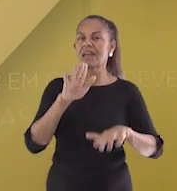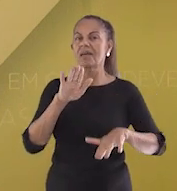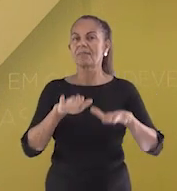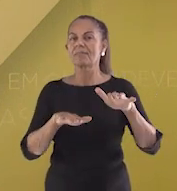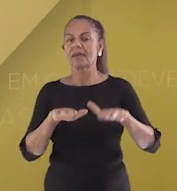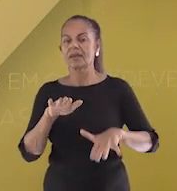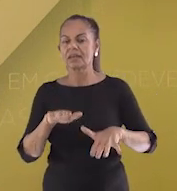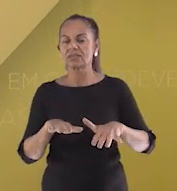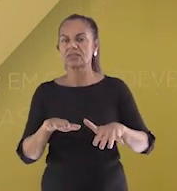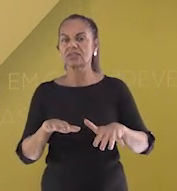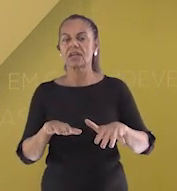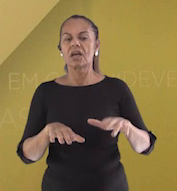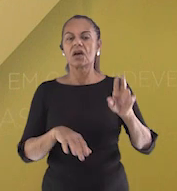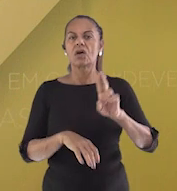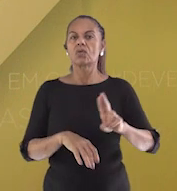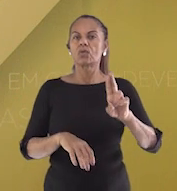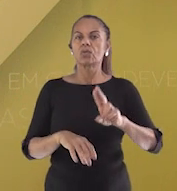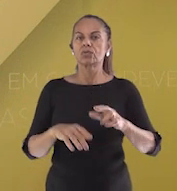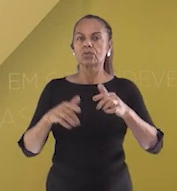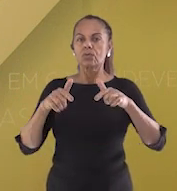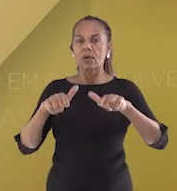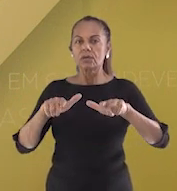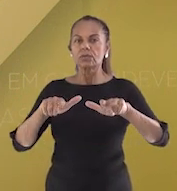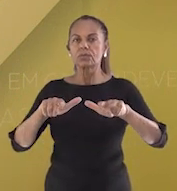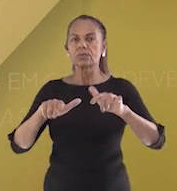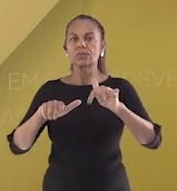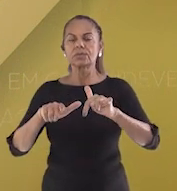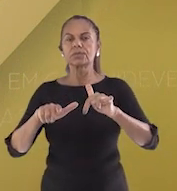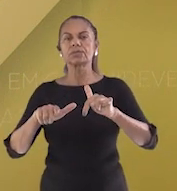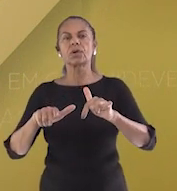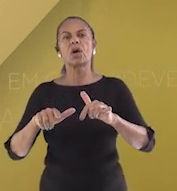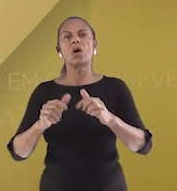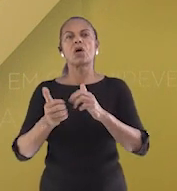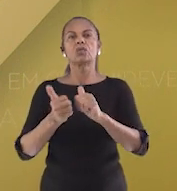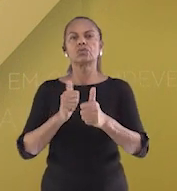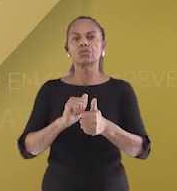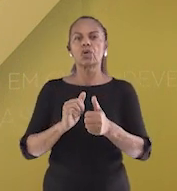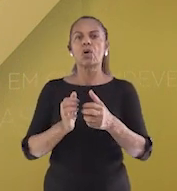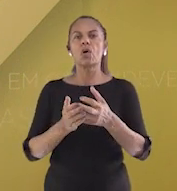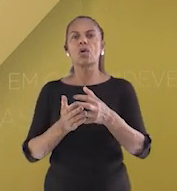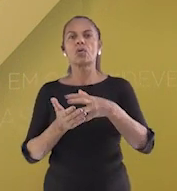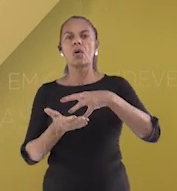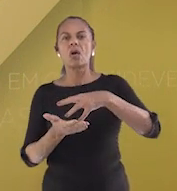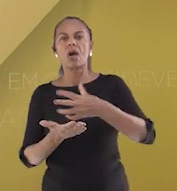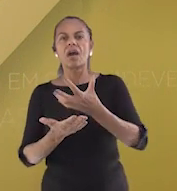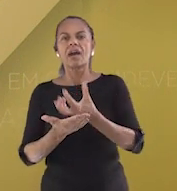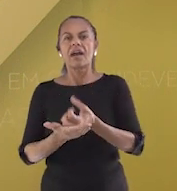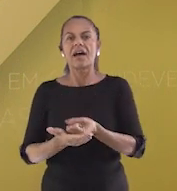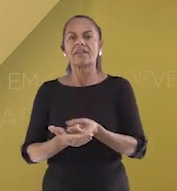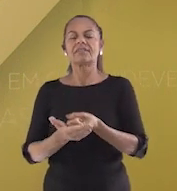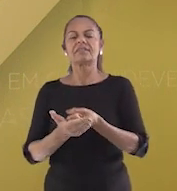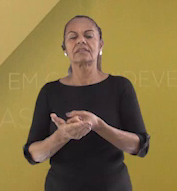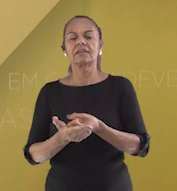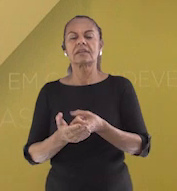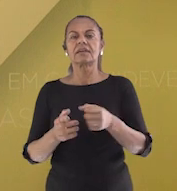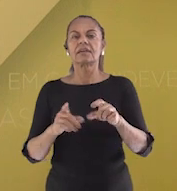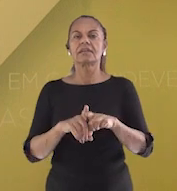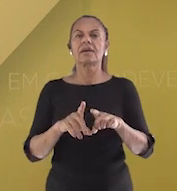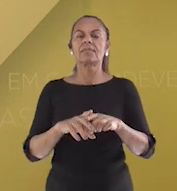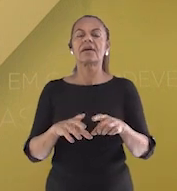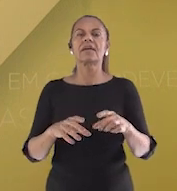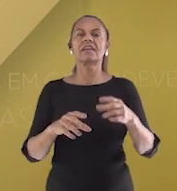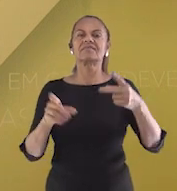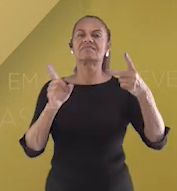jogo. No Super Nintendo era usado o cartucho para gravar o jogo. Já no Playstation, o CD e